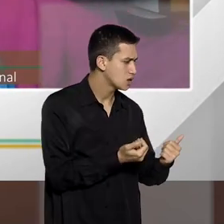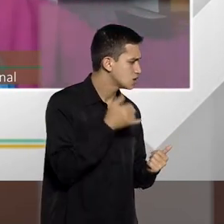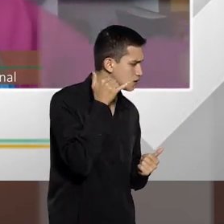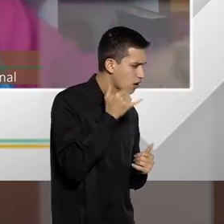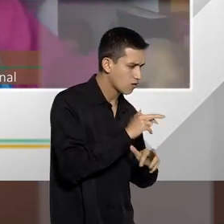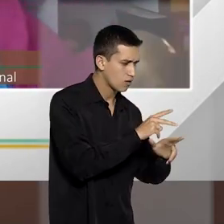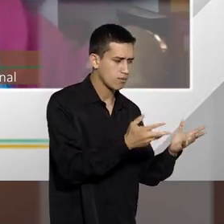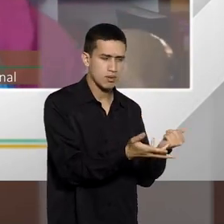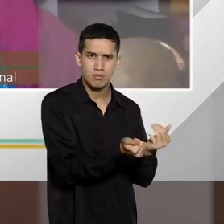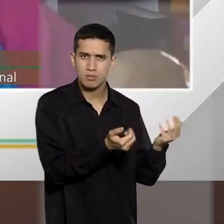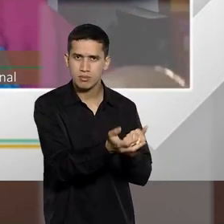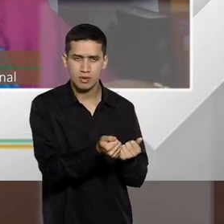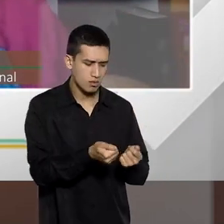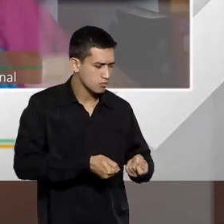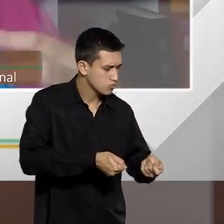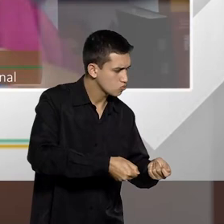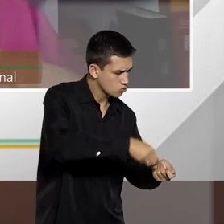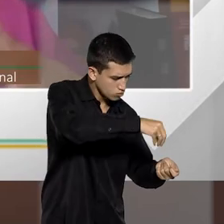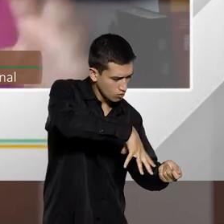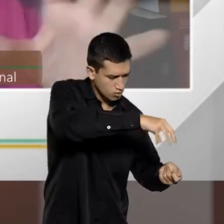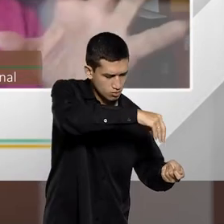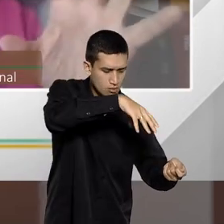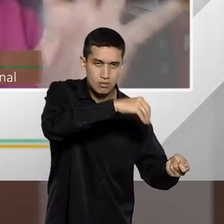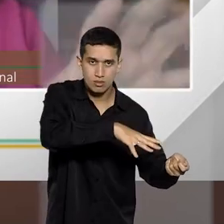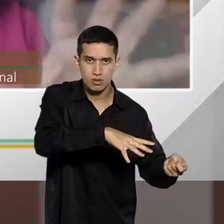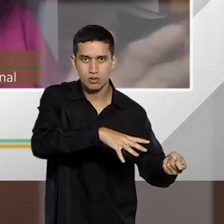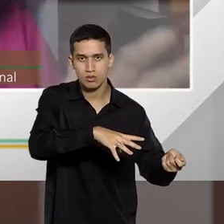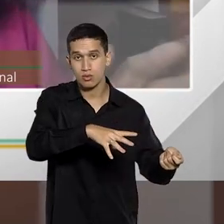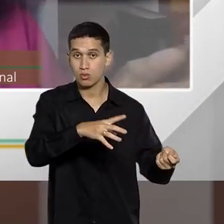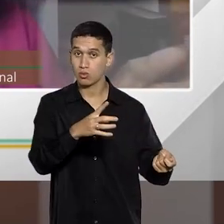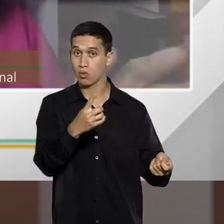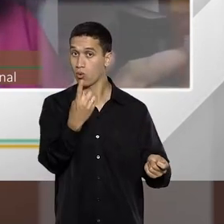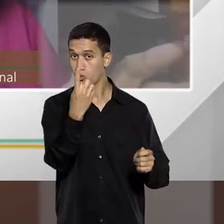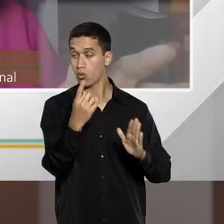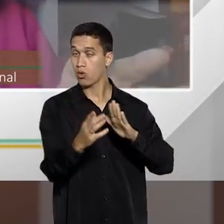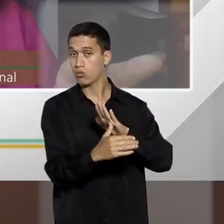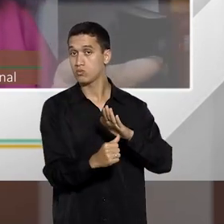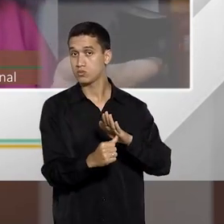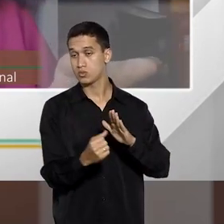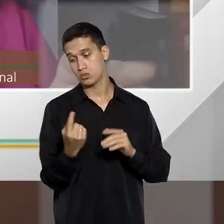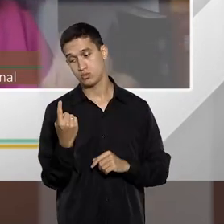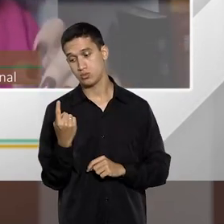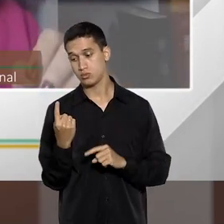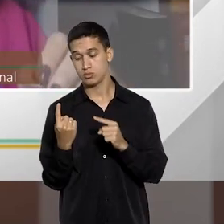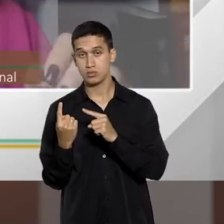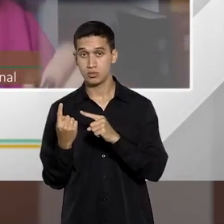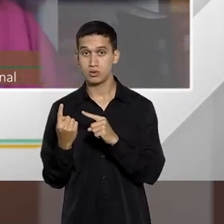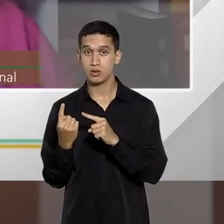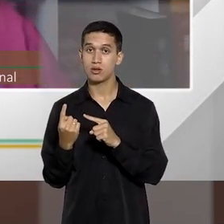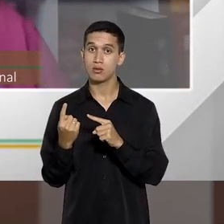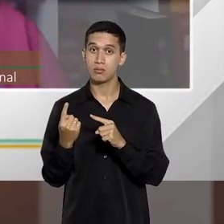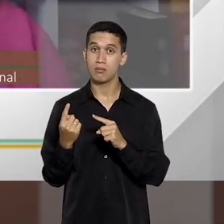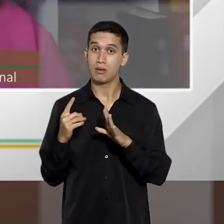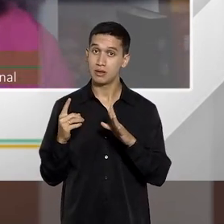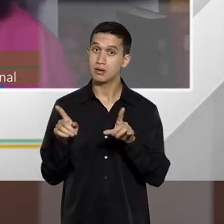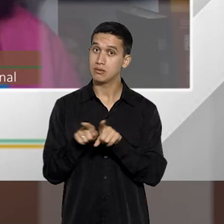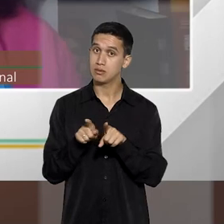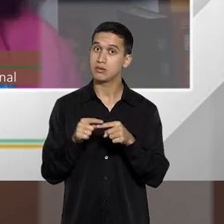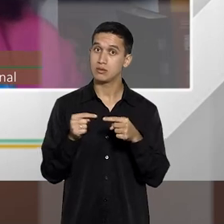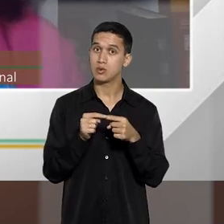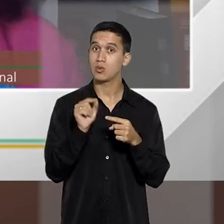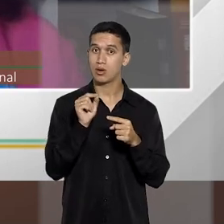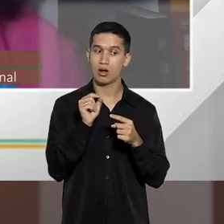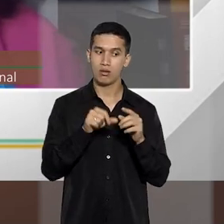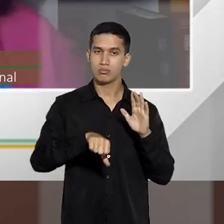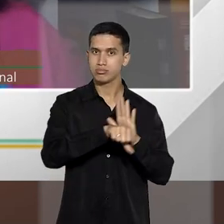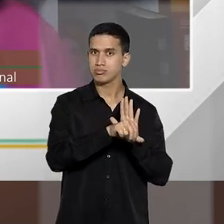recopassando a sacolinha, né? Então, numa situação como essa, é uma ação única, é concurso formal. Agora, vamos imaginar aquele indivíduo que entra